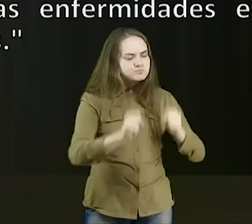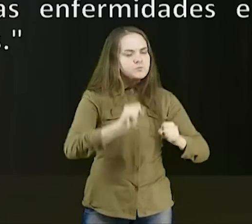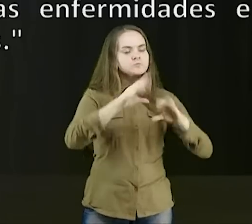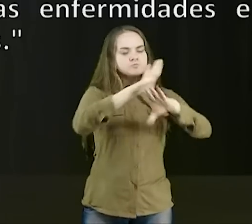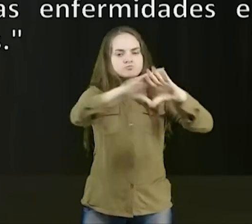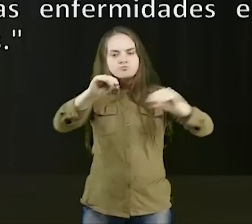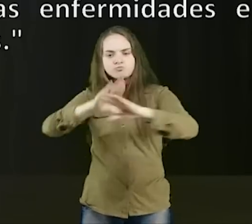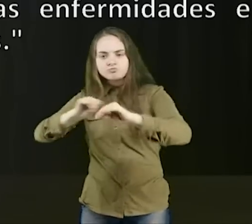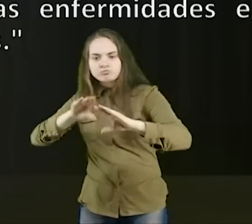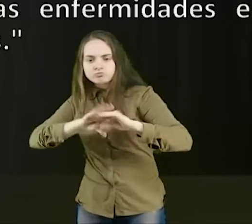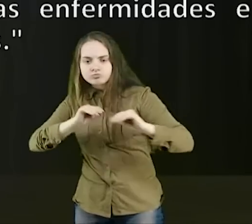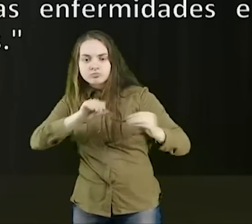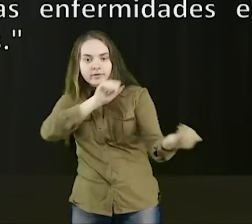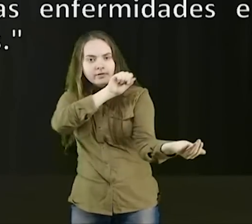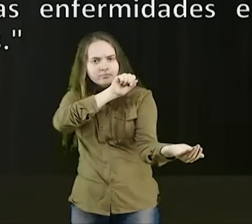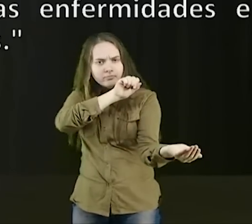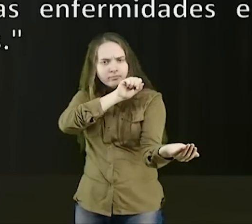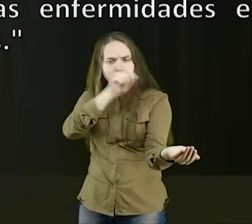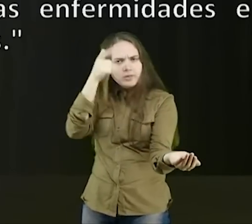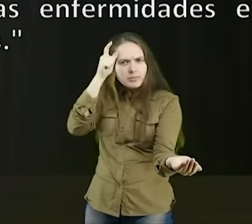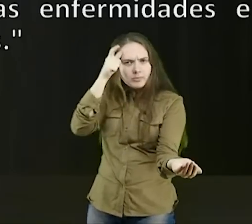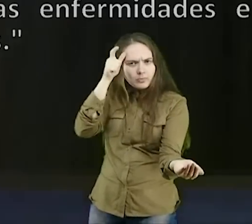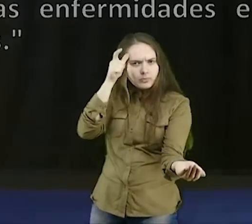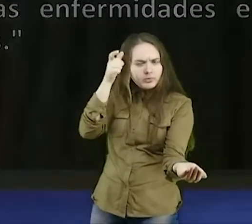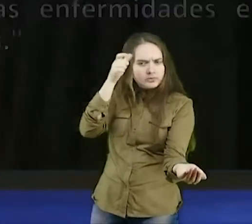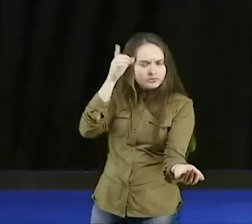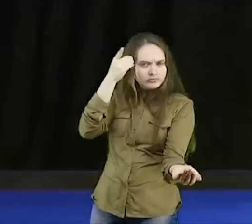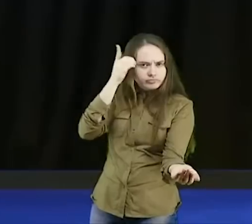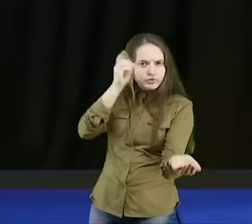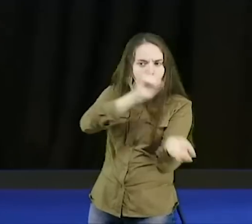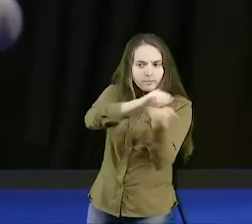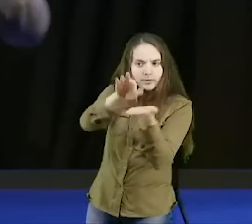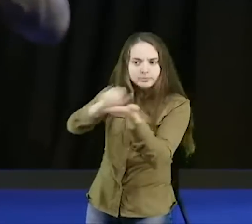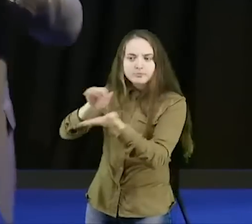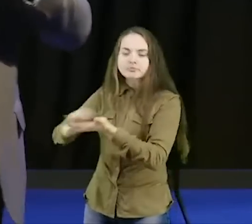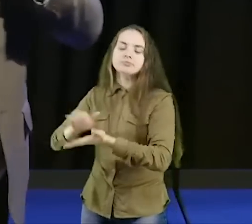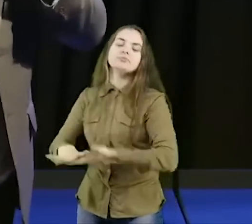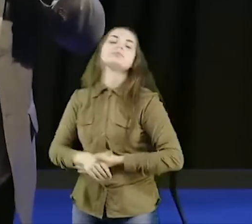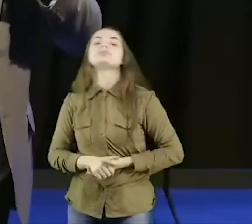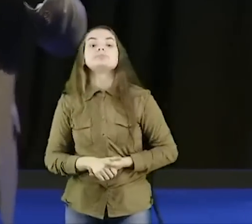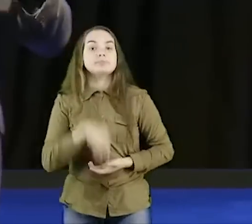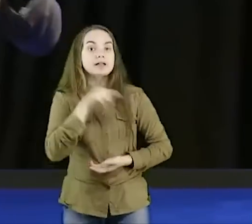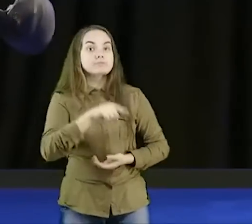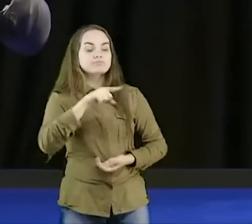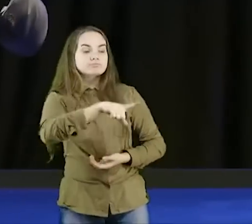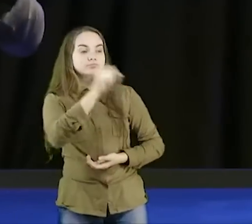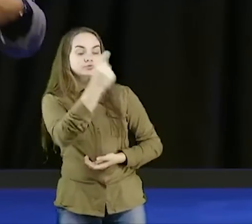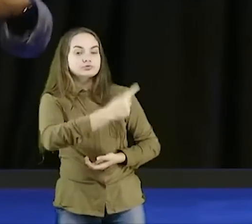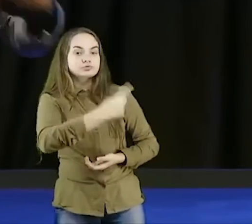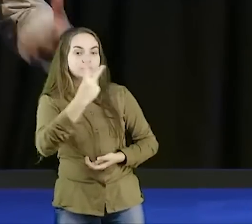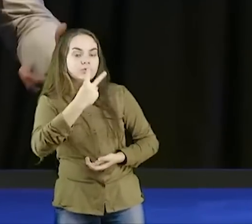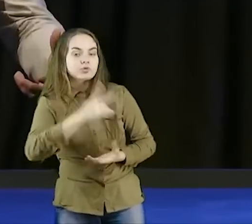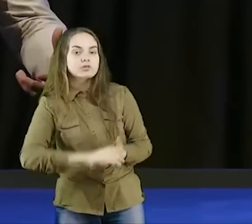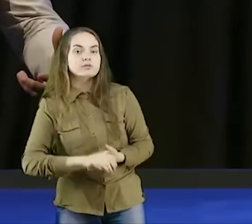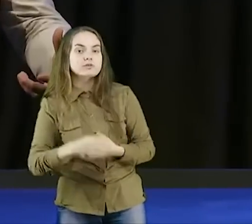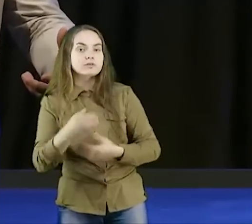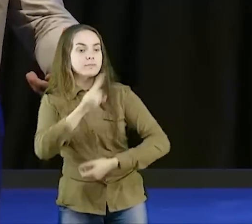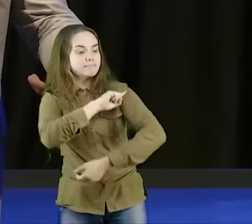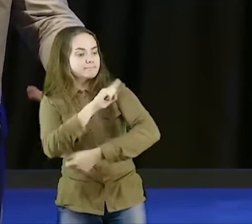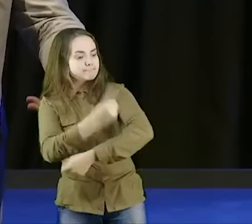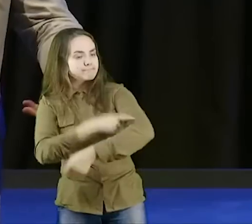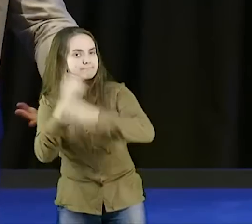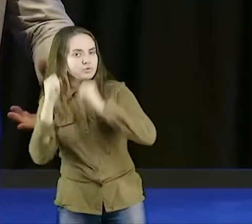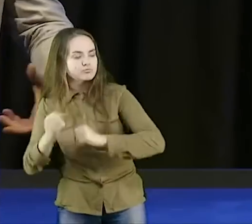enfermidades, e expulsar demônios, ele pega esses 12, e pega o poder dele, a autoridade dele, e dá para os 12,